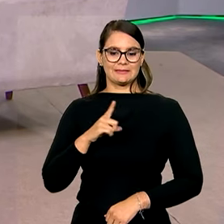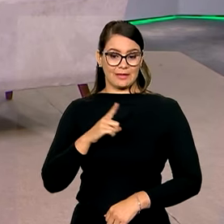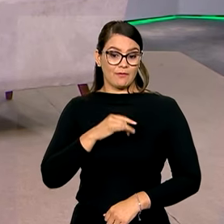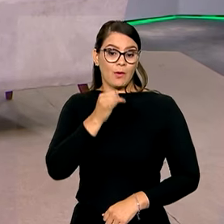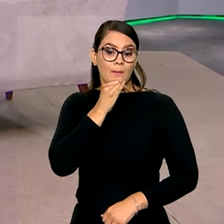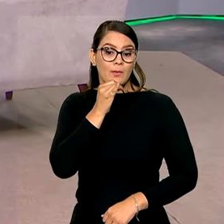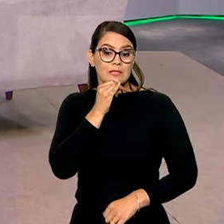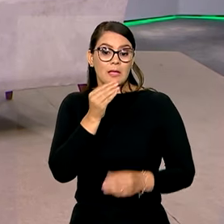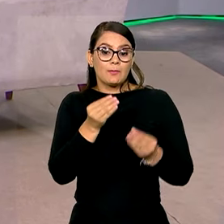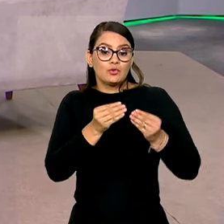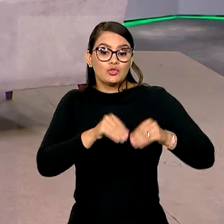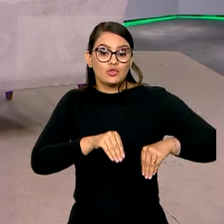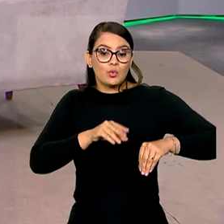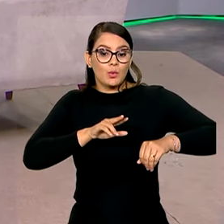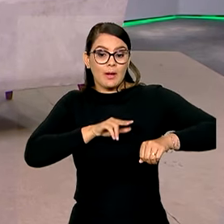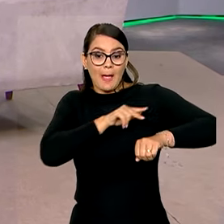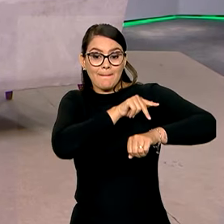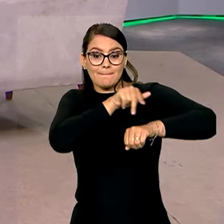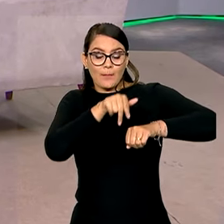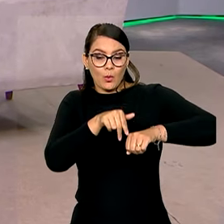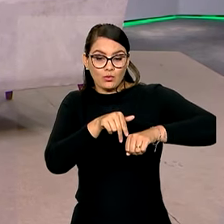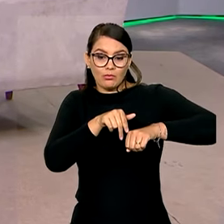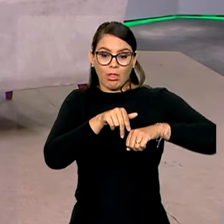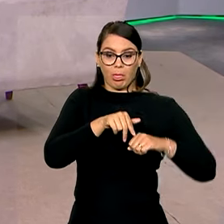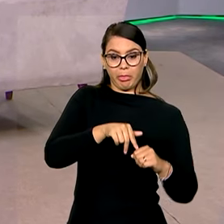destruindo as pontes para que a gente não entre.